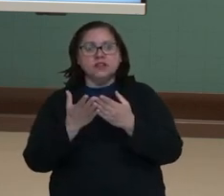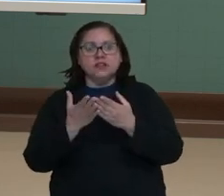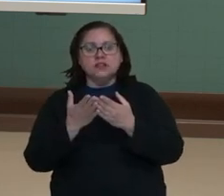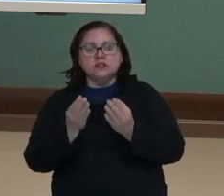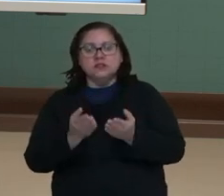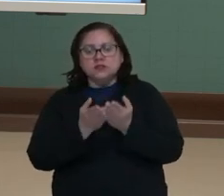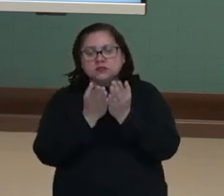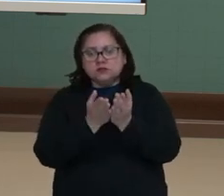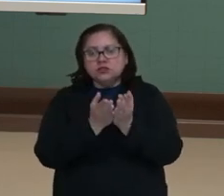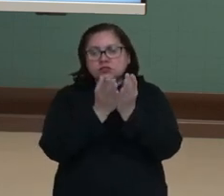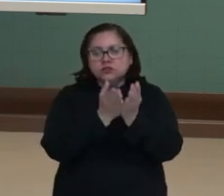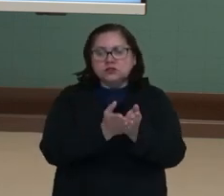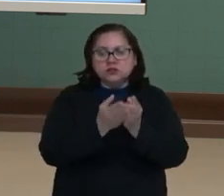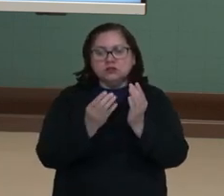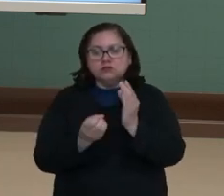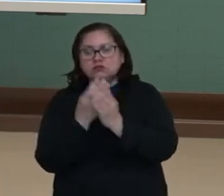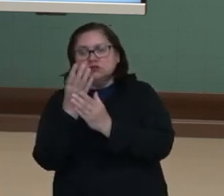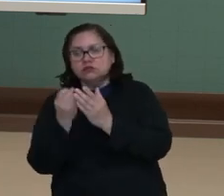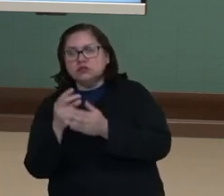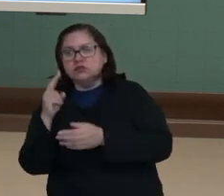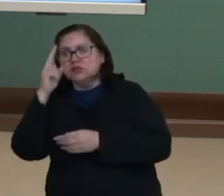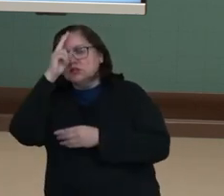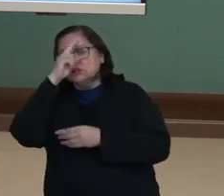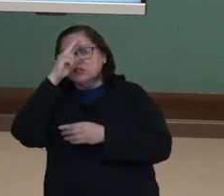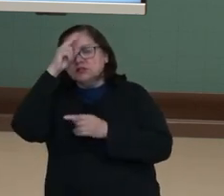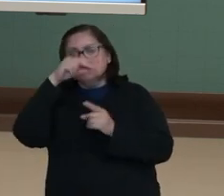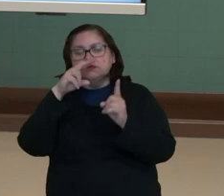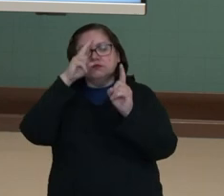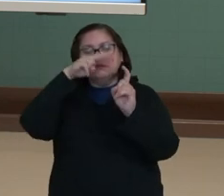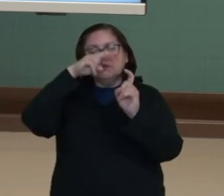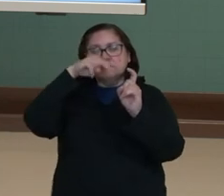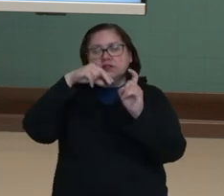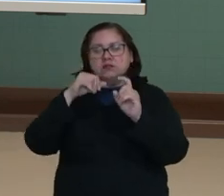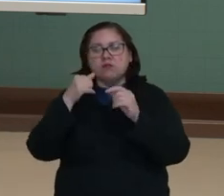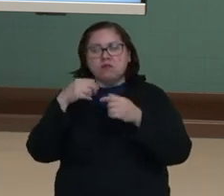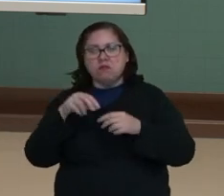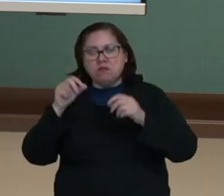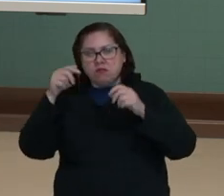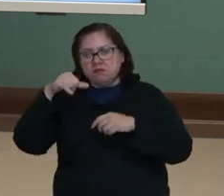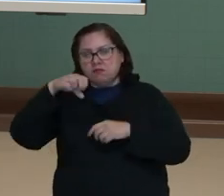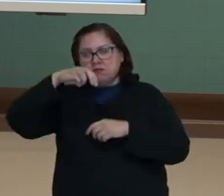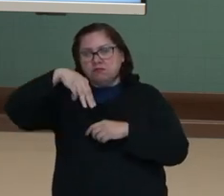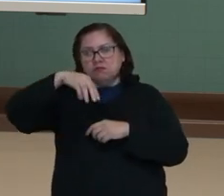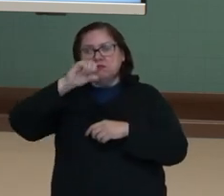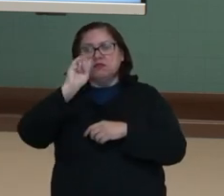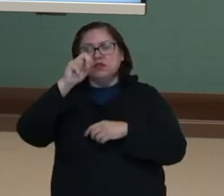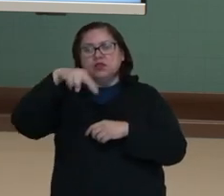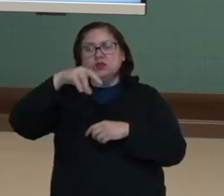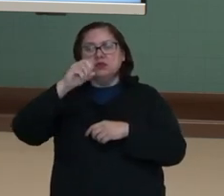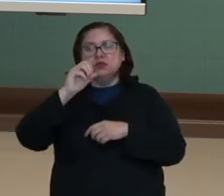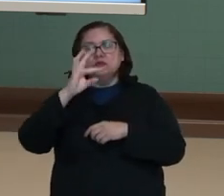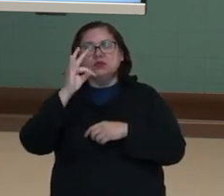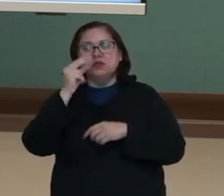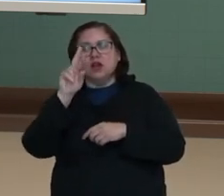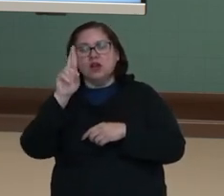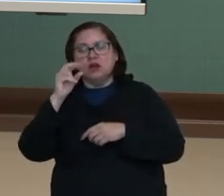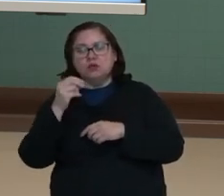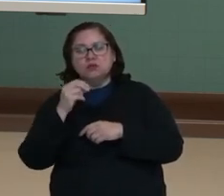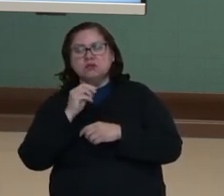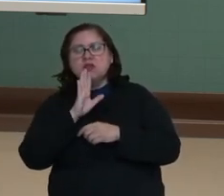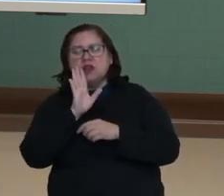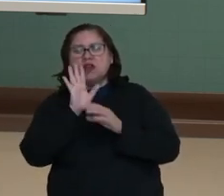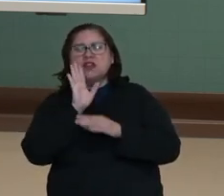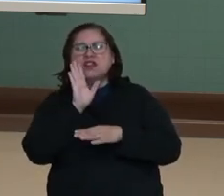viajantes para que surgissem lendas sobre a história do monstro Minotauro, o rei Minos e tudo mais, a maldição do